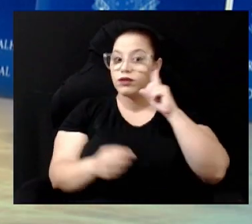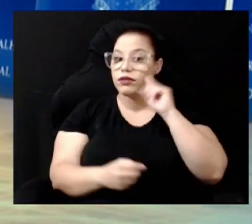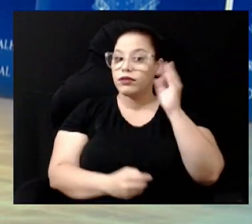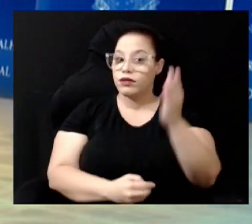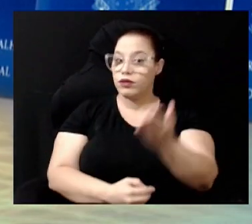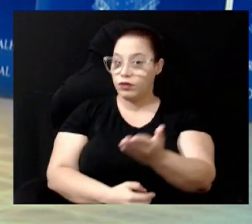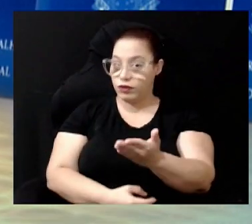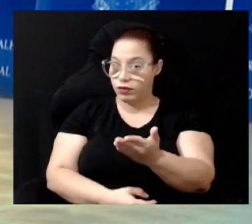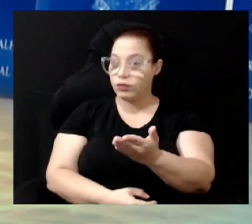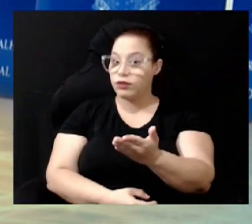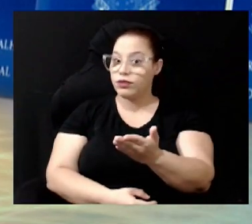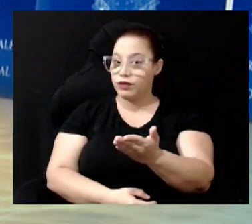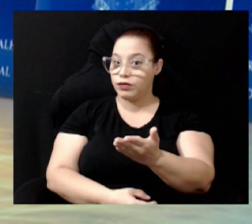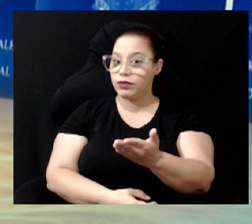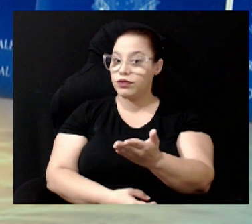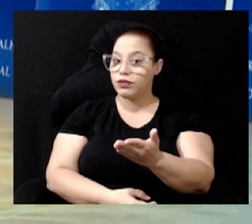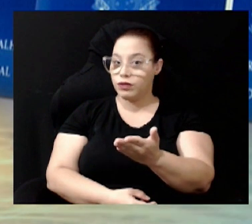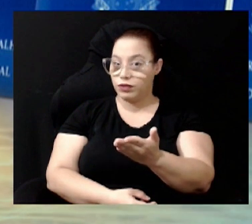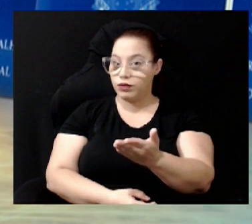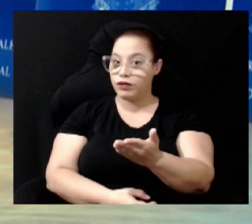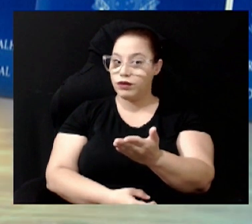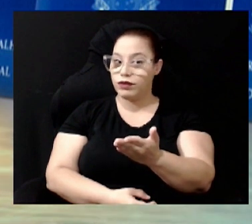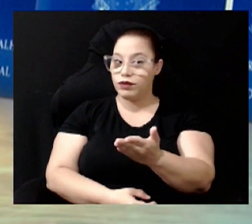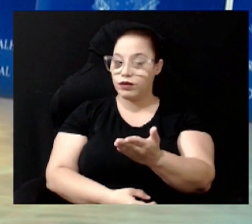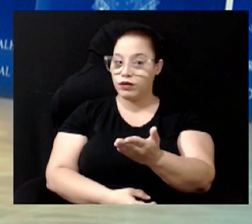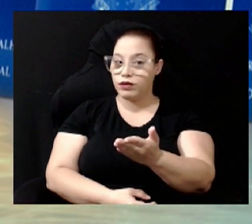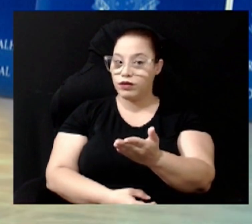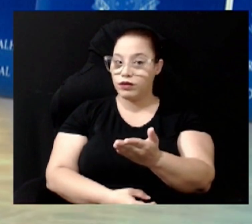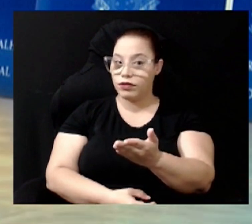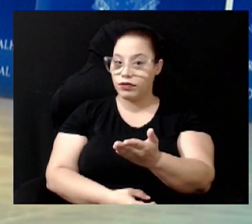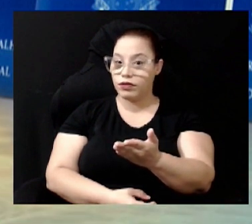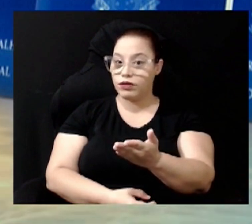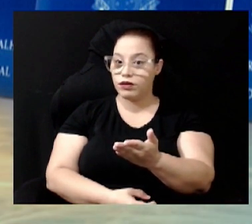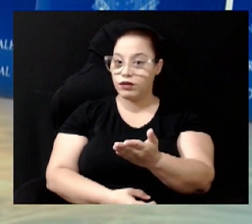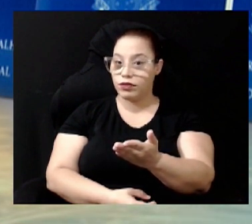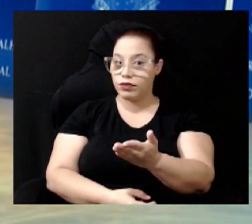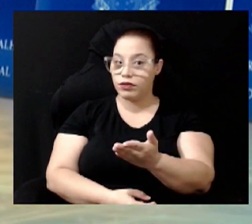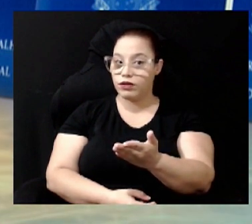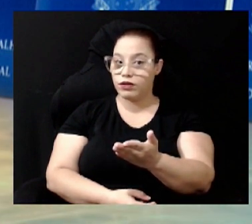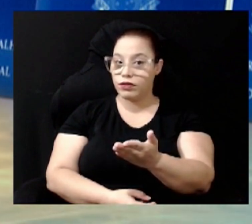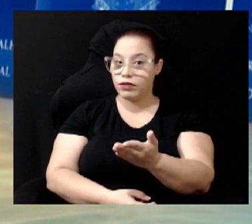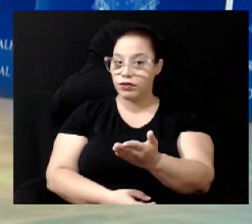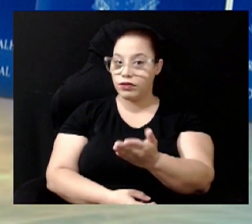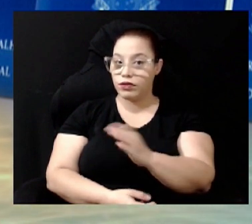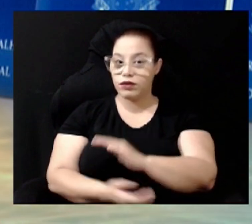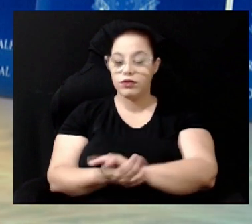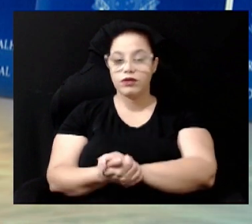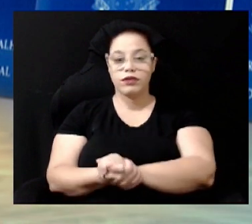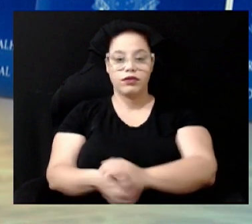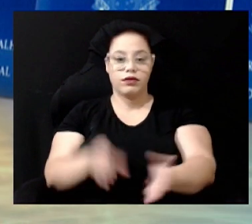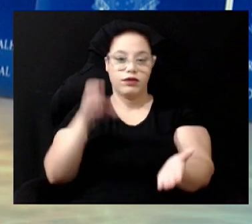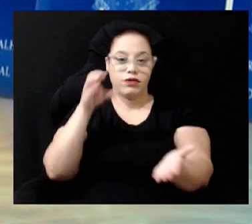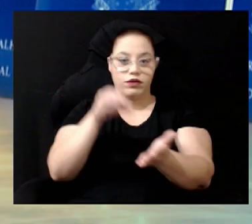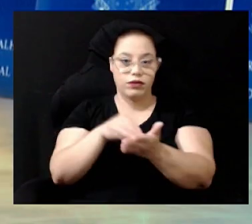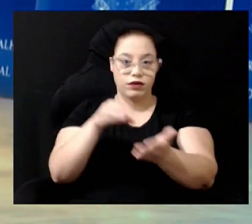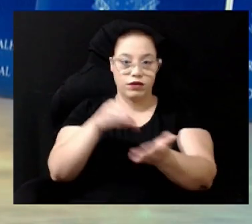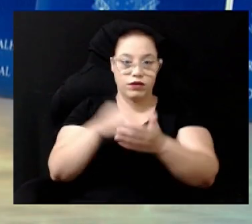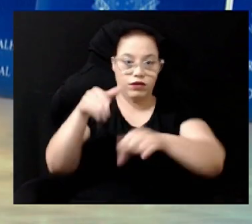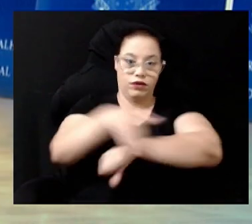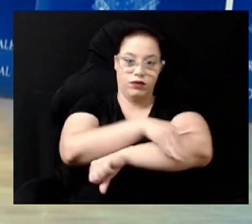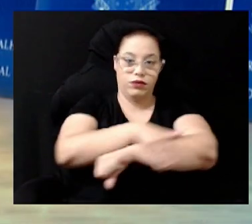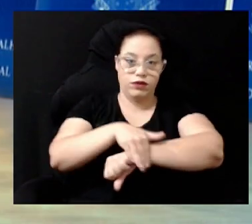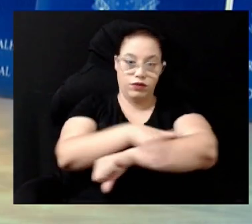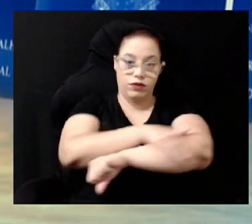cidadãosemutil.campinas.sp.gov.br A unidade do centro fica na Avenida Campos Salles número